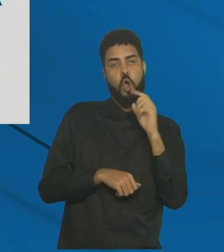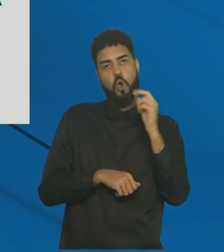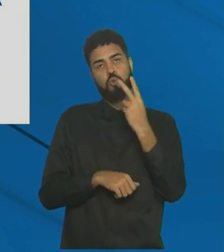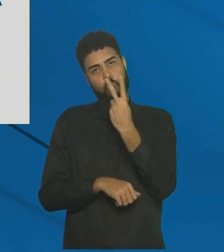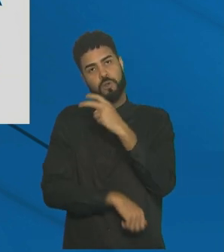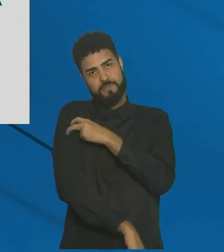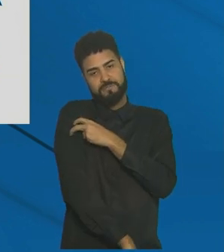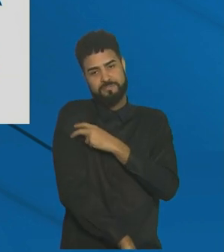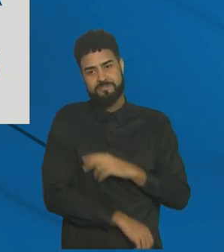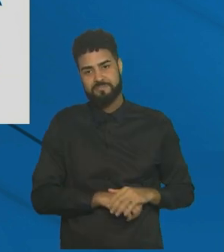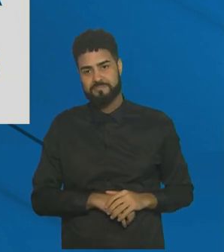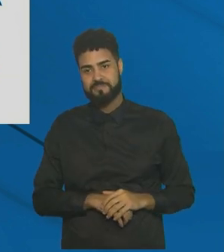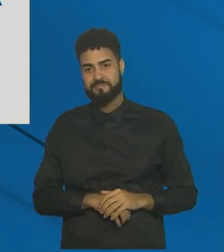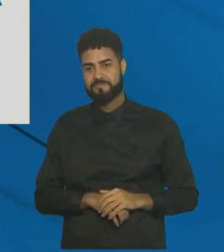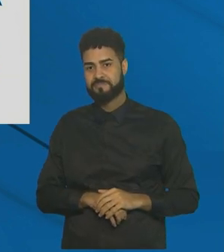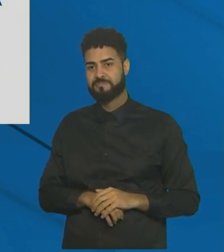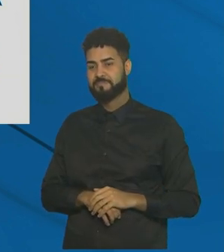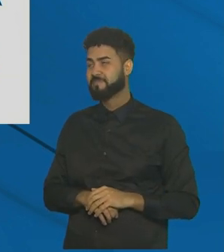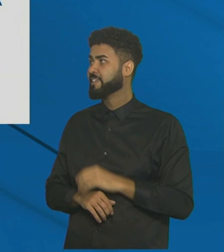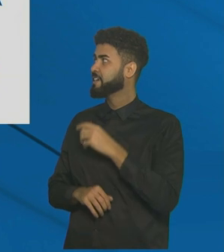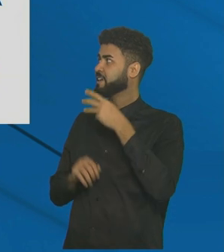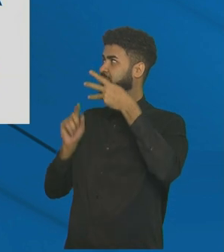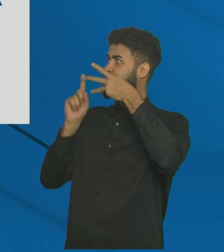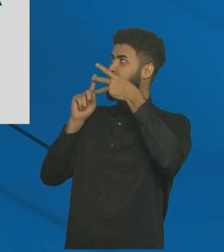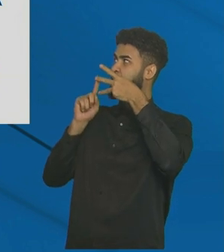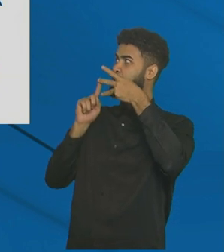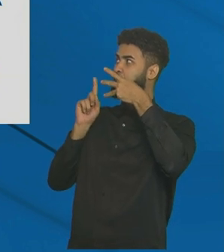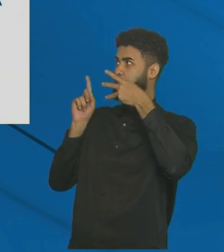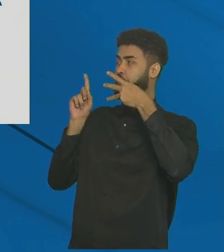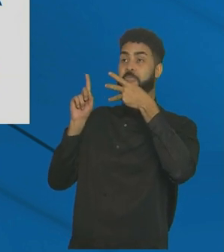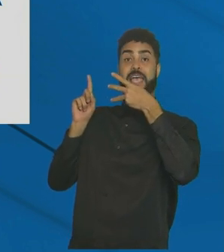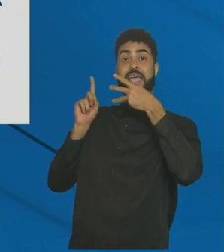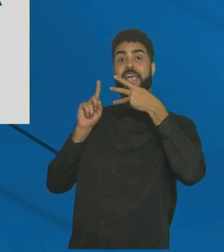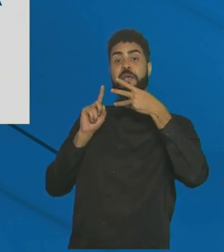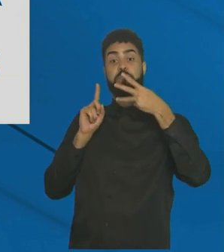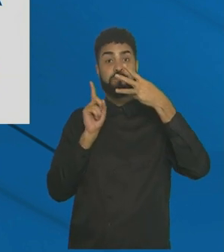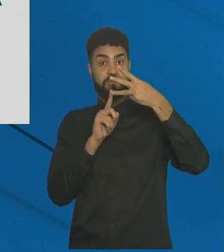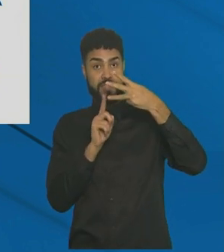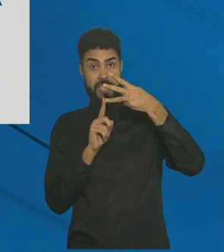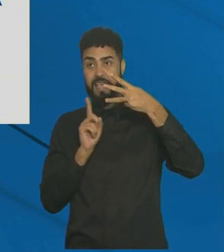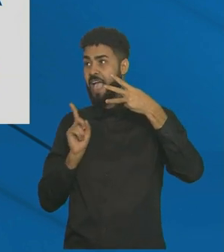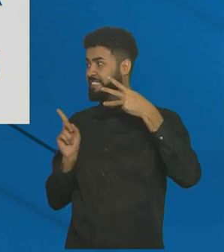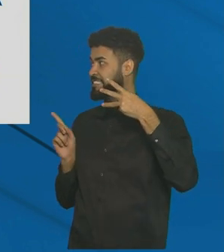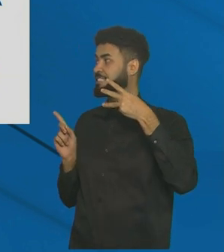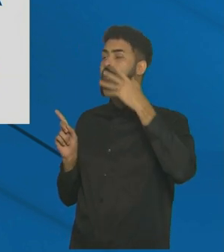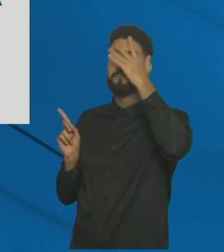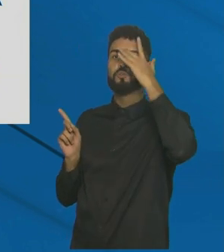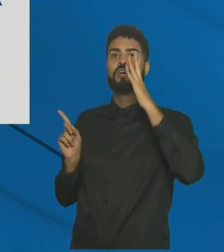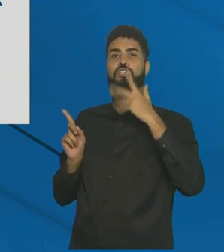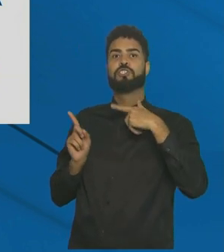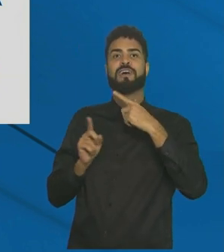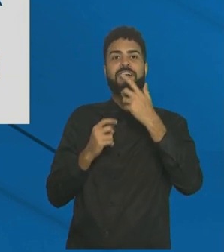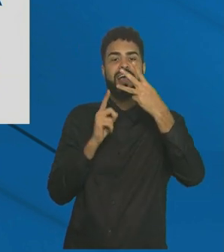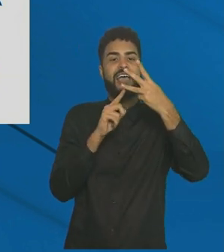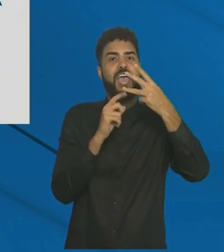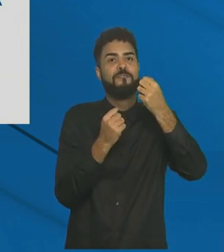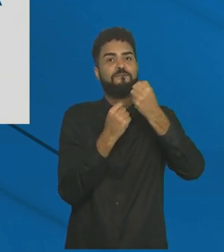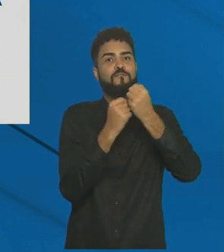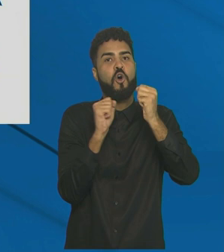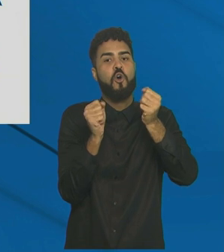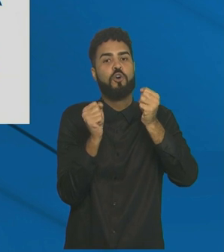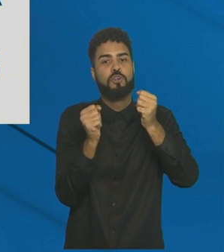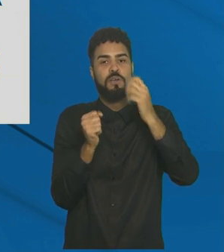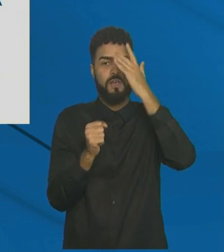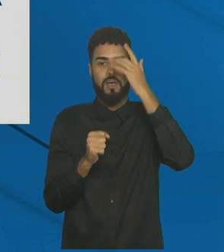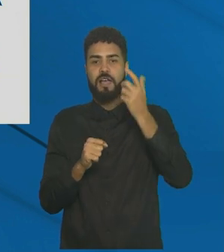109 milhões, 919 mil, 877. E pessoas que já receberam essa dose de reforço, que